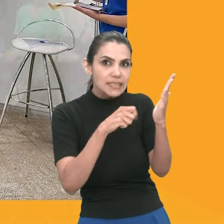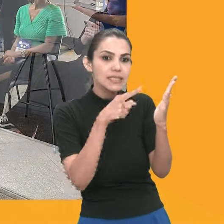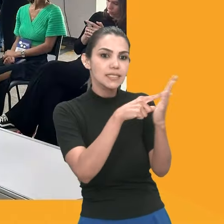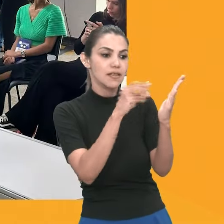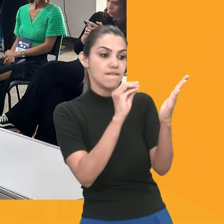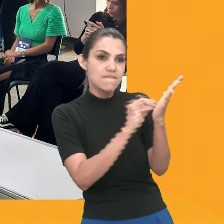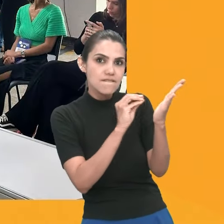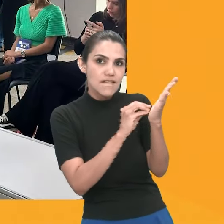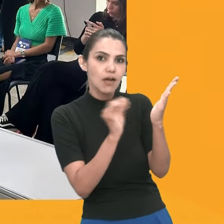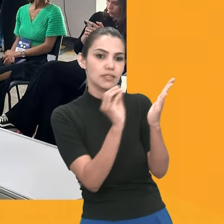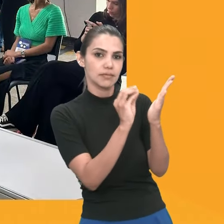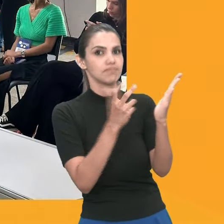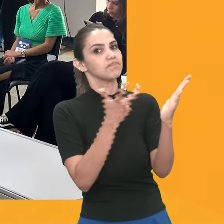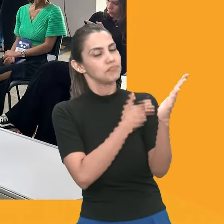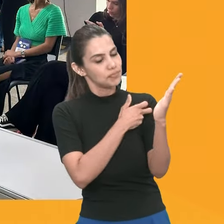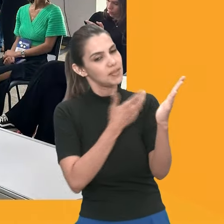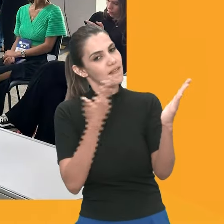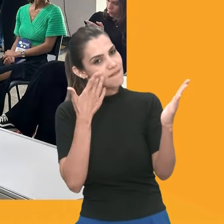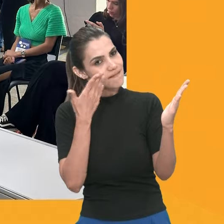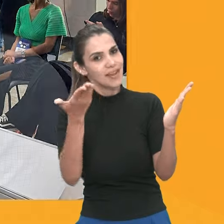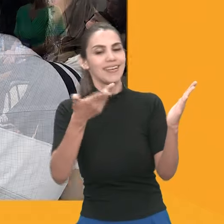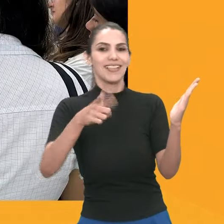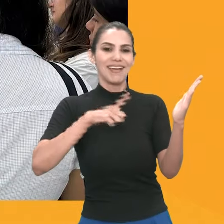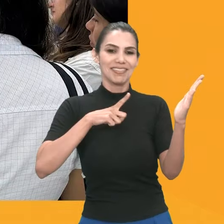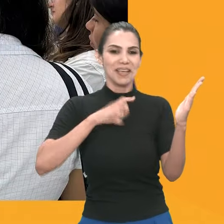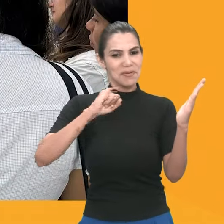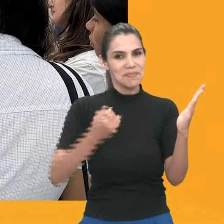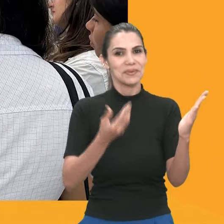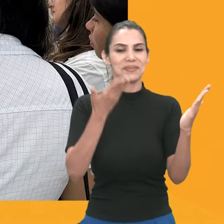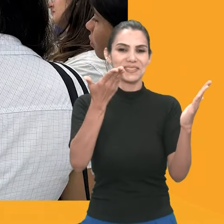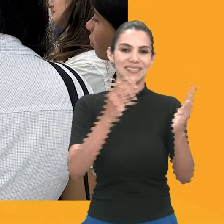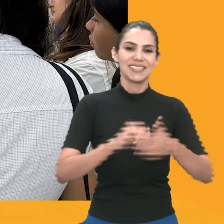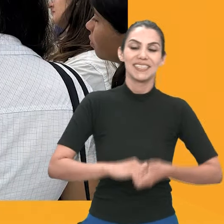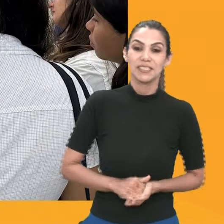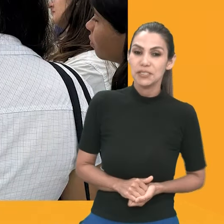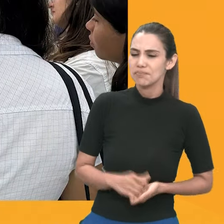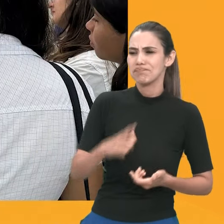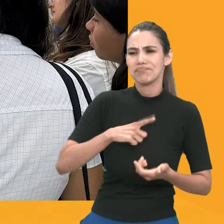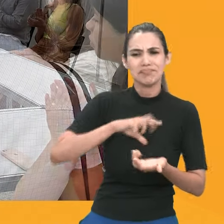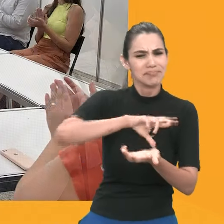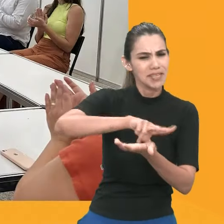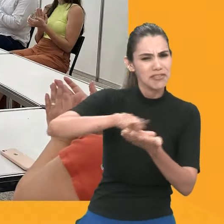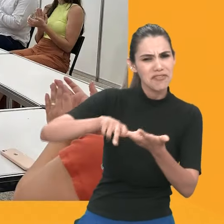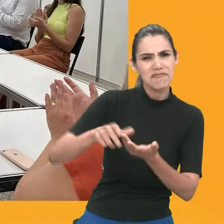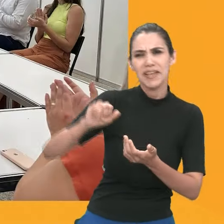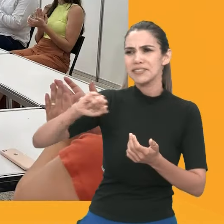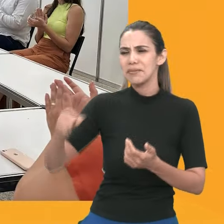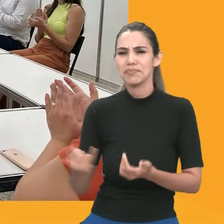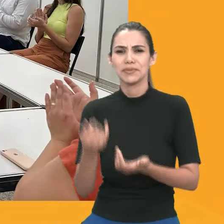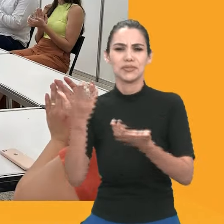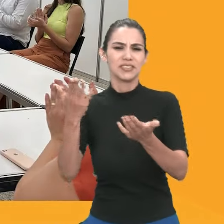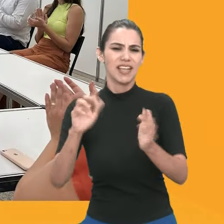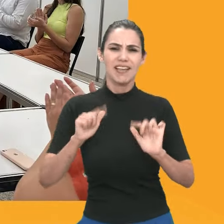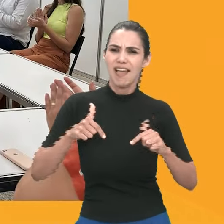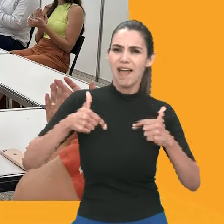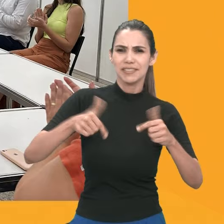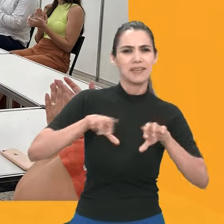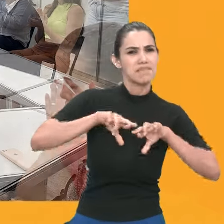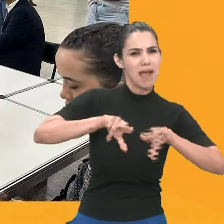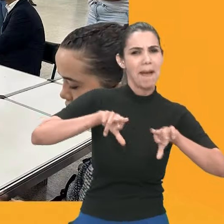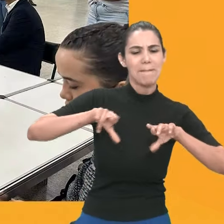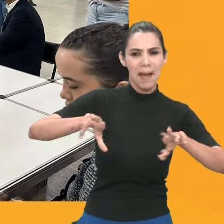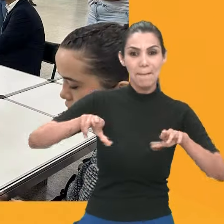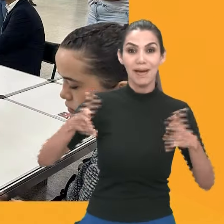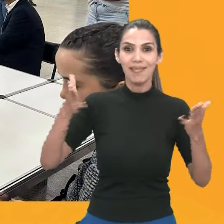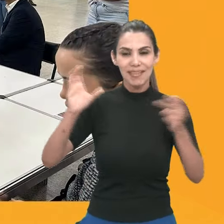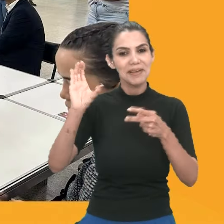né? E assim, mil coisas acontecendo ao mesmo tempo, agora, né? Todos os trabalhos, todas as ações que a UFG nos apresenta.